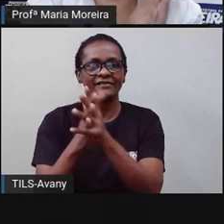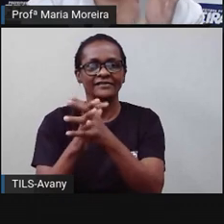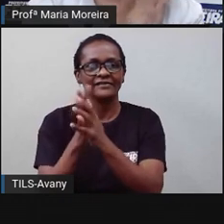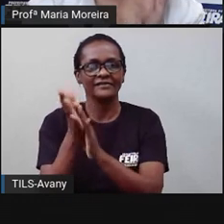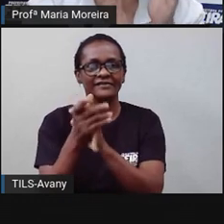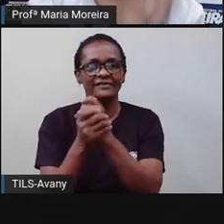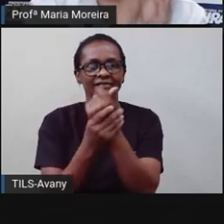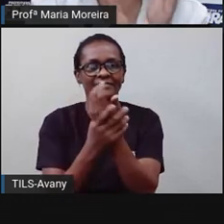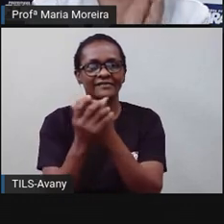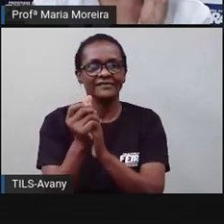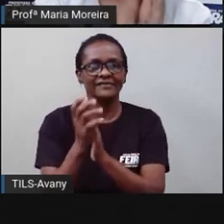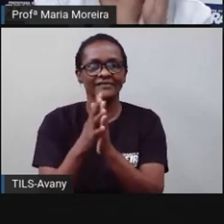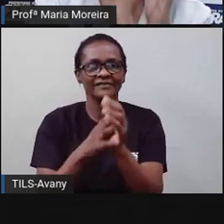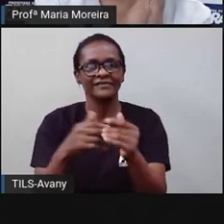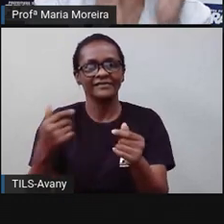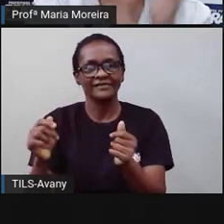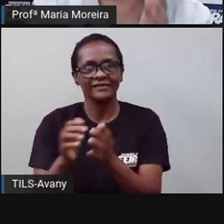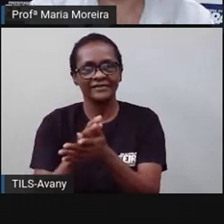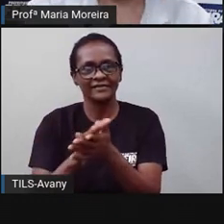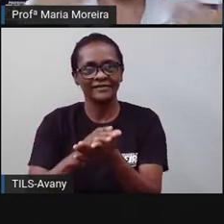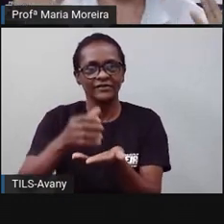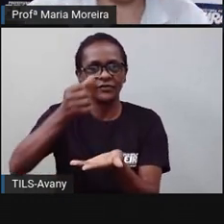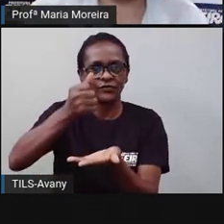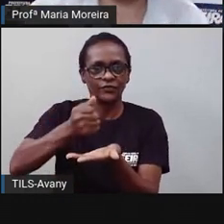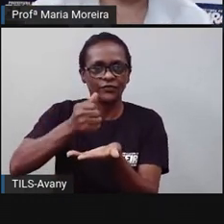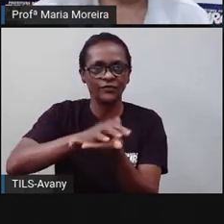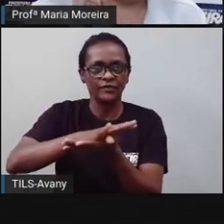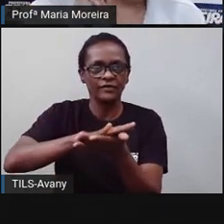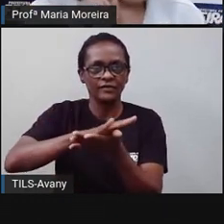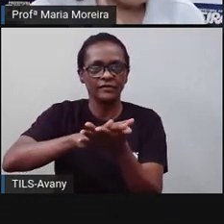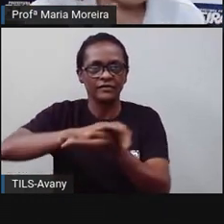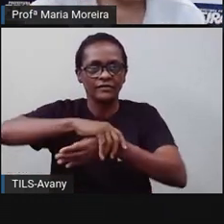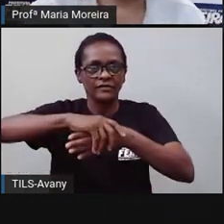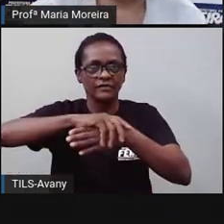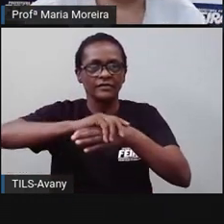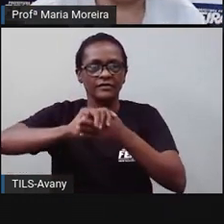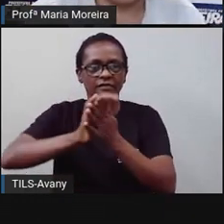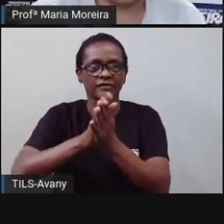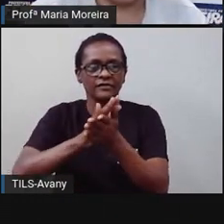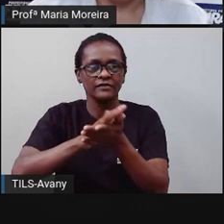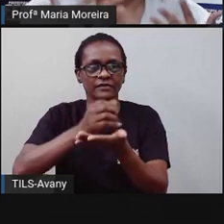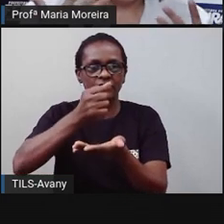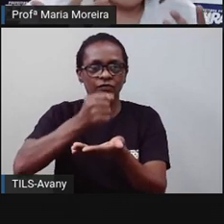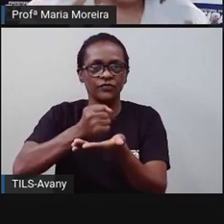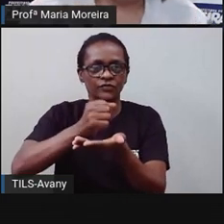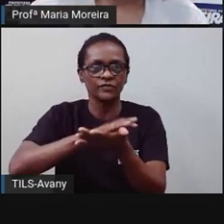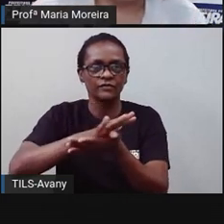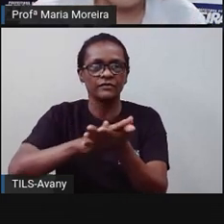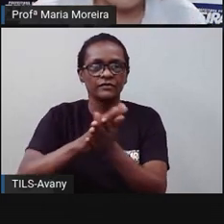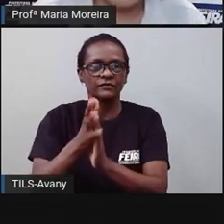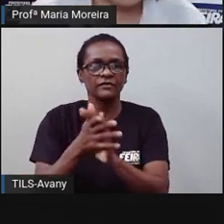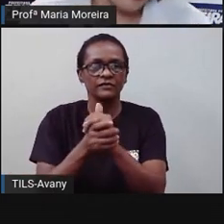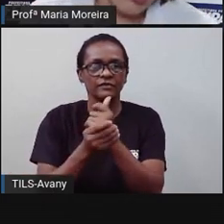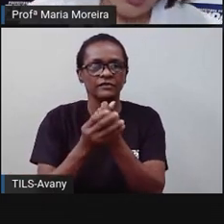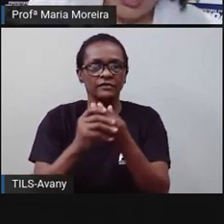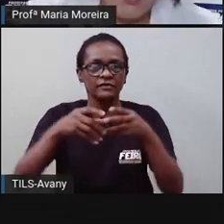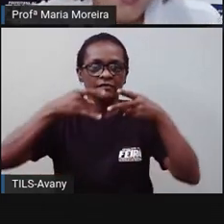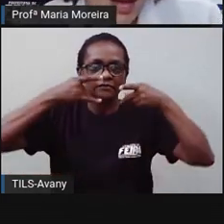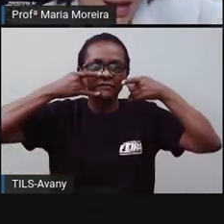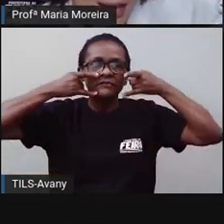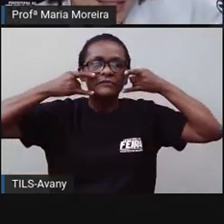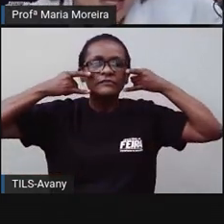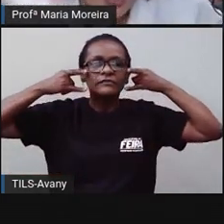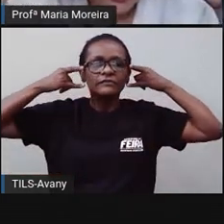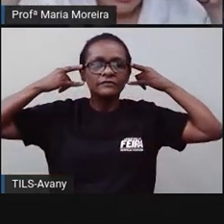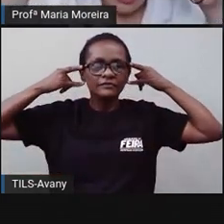lavar outra, lavar uma mão. lavem as mãos, usem álcool em gel, usem máscara. Olha,